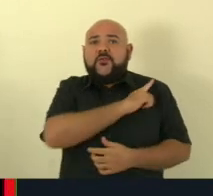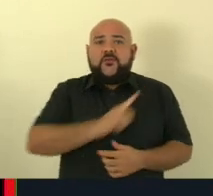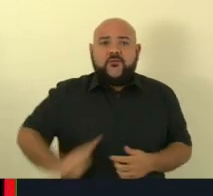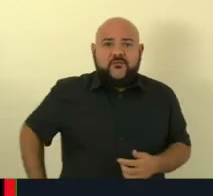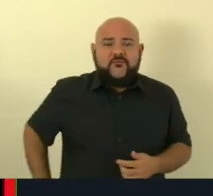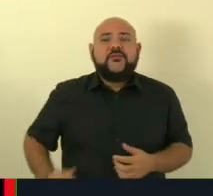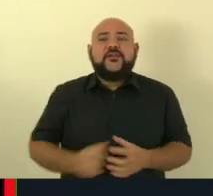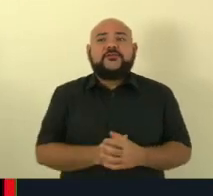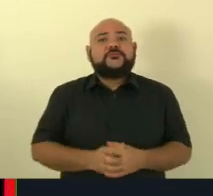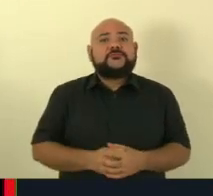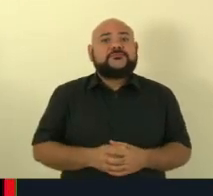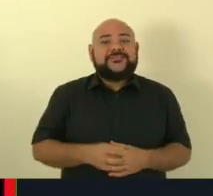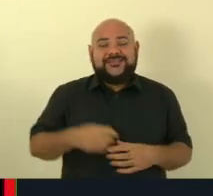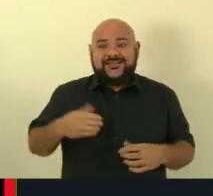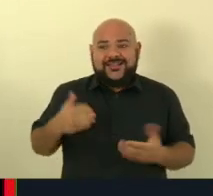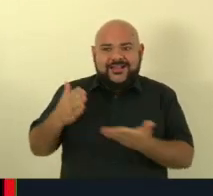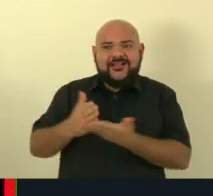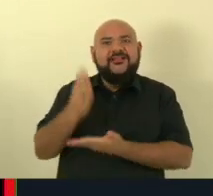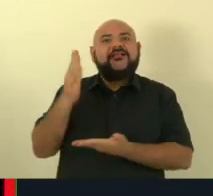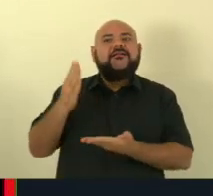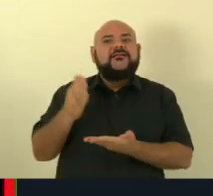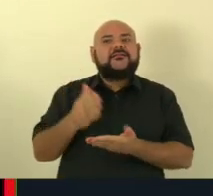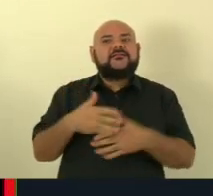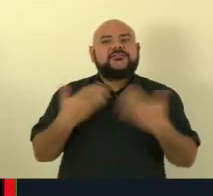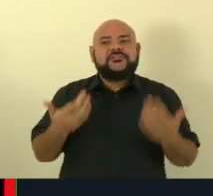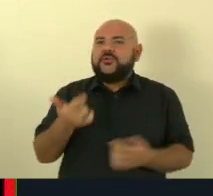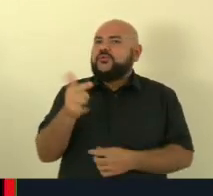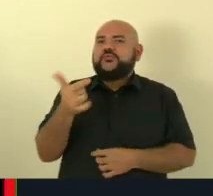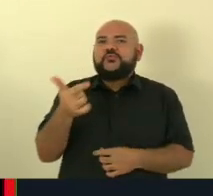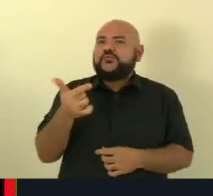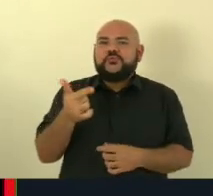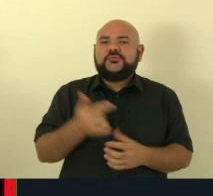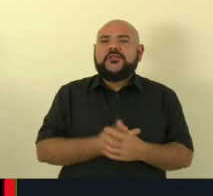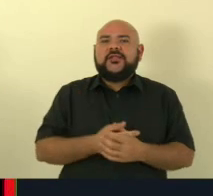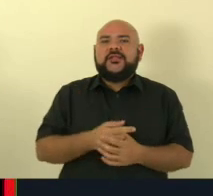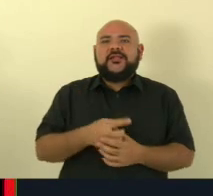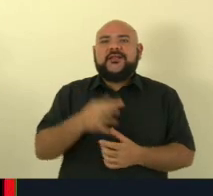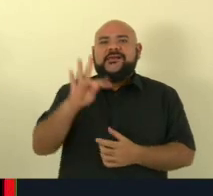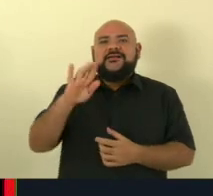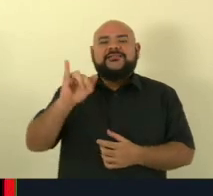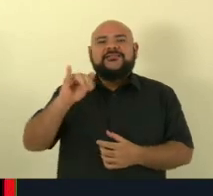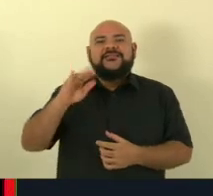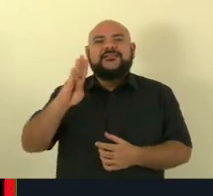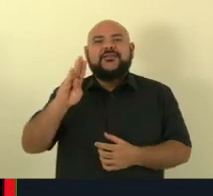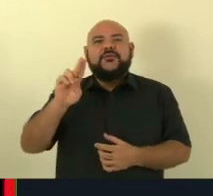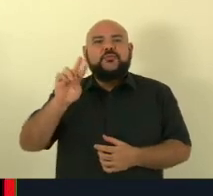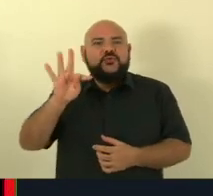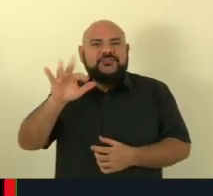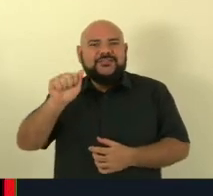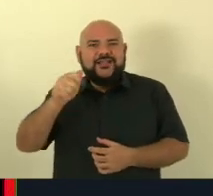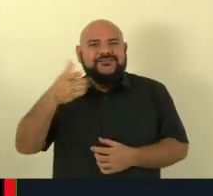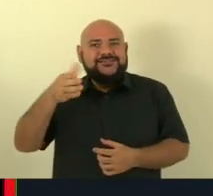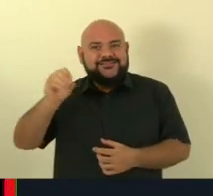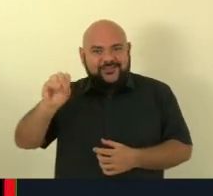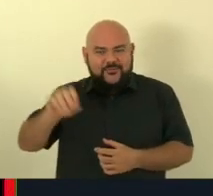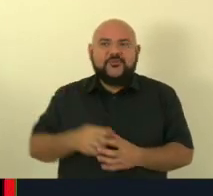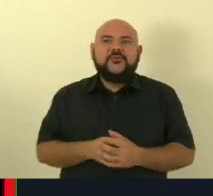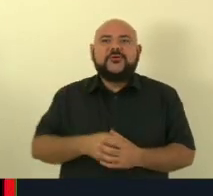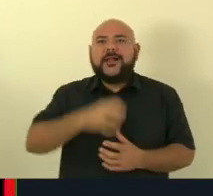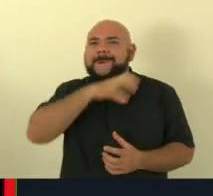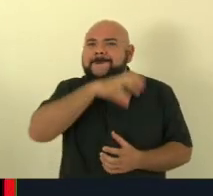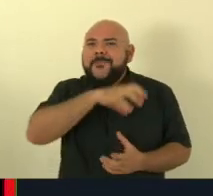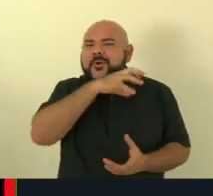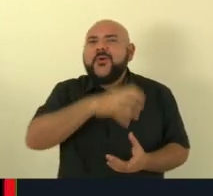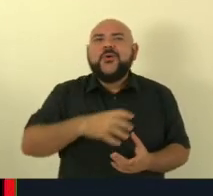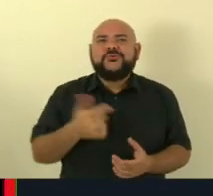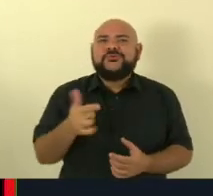taxação não teria aumento de tributação que isso gente aonde já se viu a esquerda vai aumentar imposto se eles ganharem eleição a